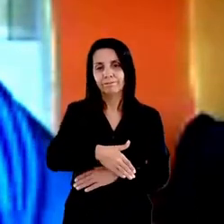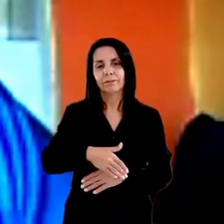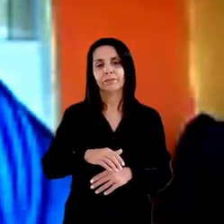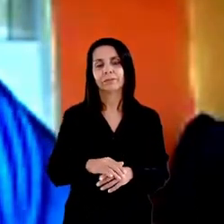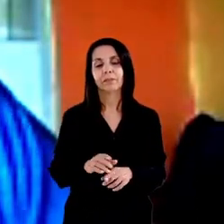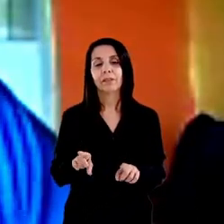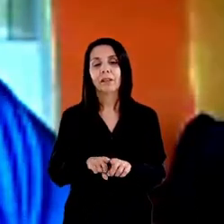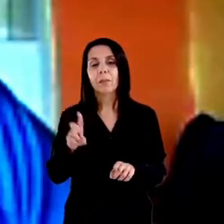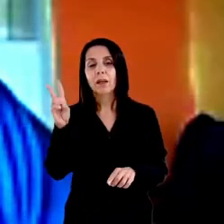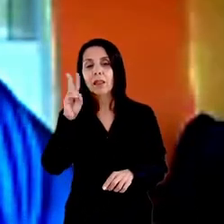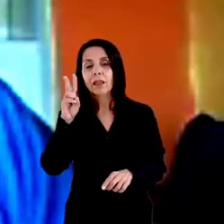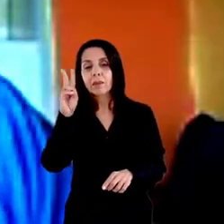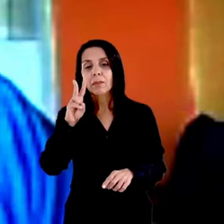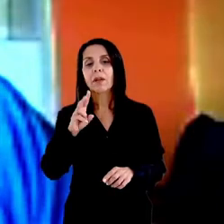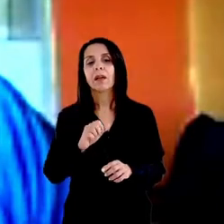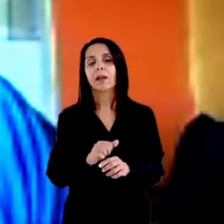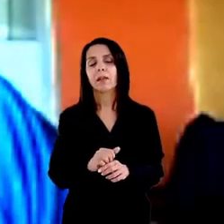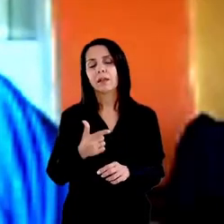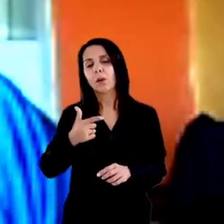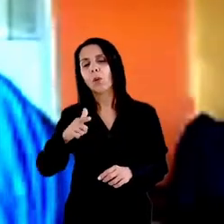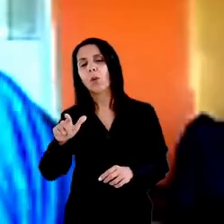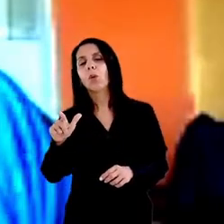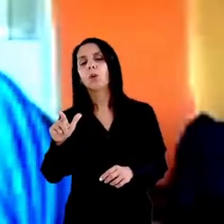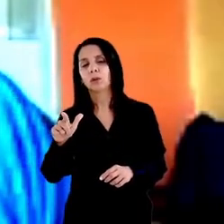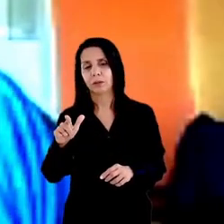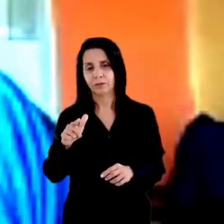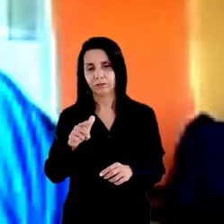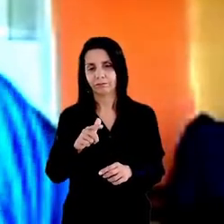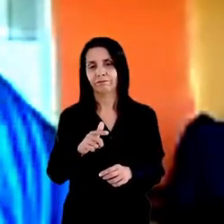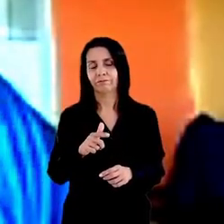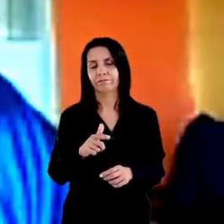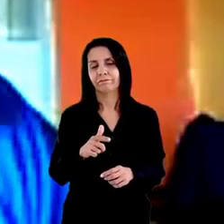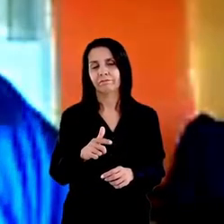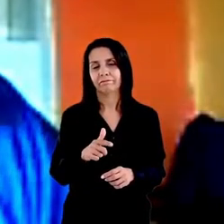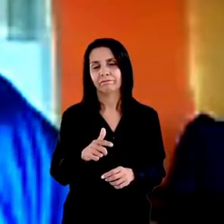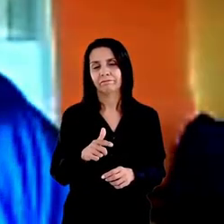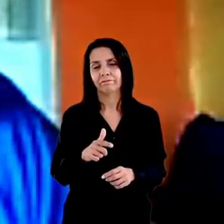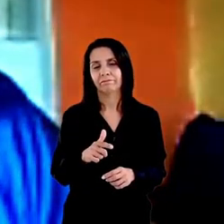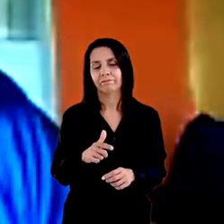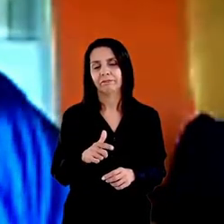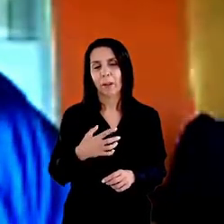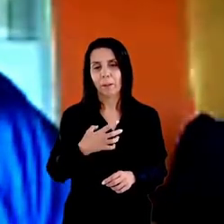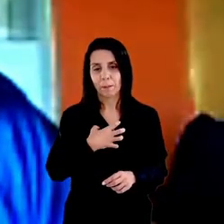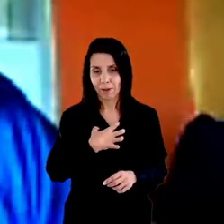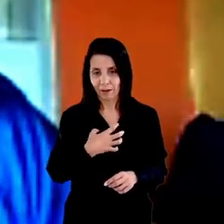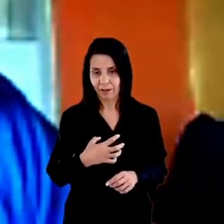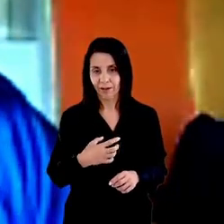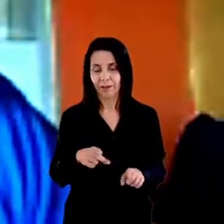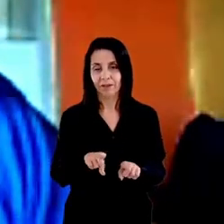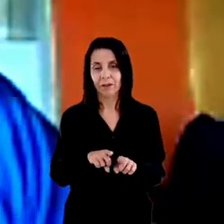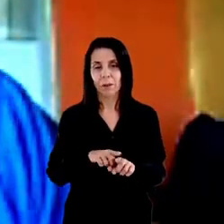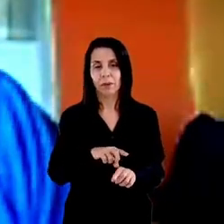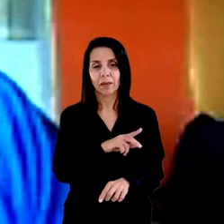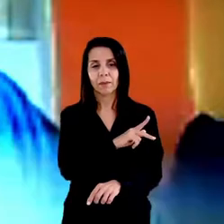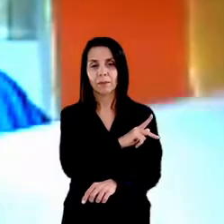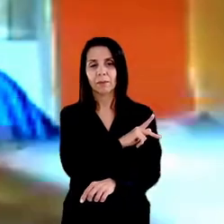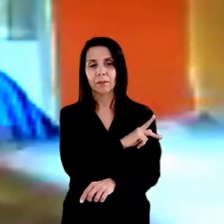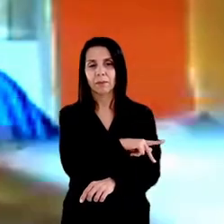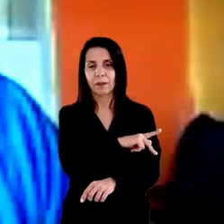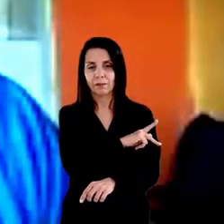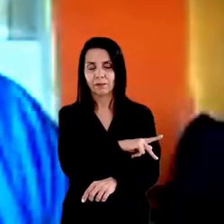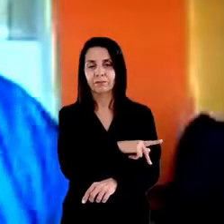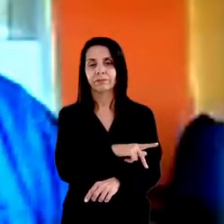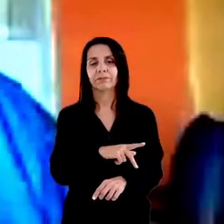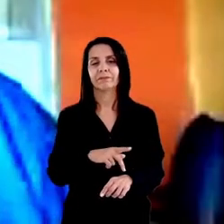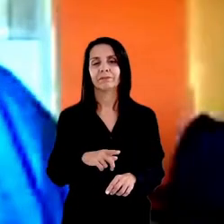doutora Grace Campello Apolones e Edivaldo Gomes Vivas lembrado pelos companheiros lá da Bahia no Piauí a doutora Miri que também compõe